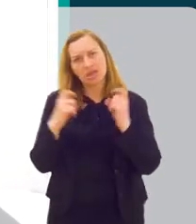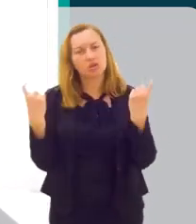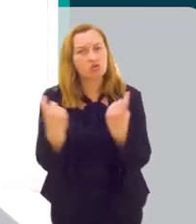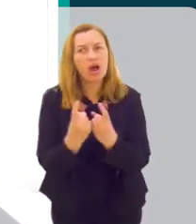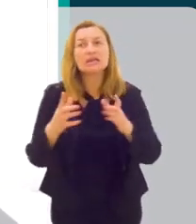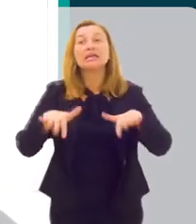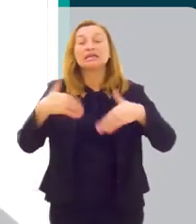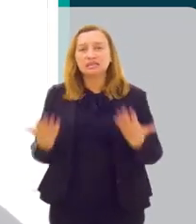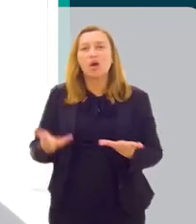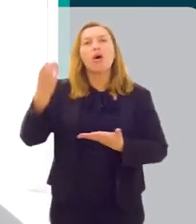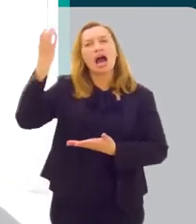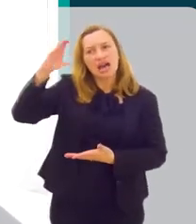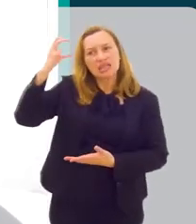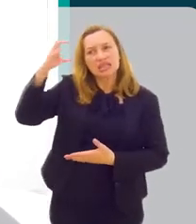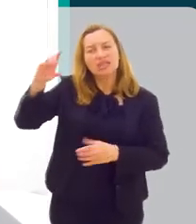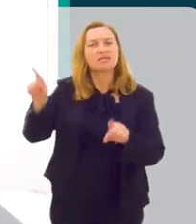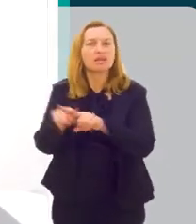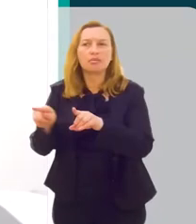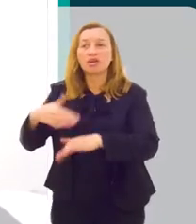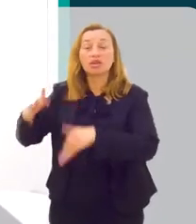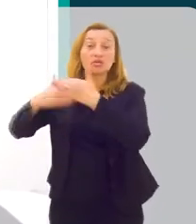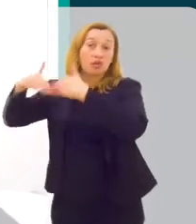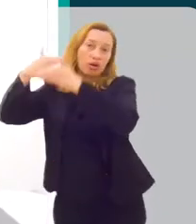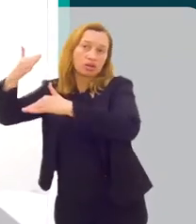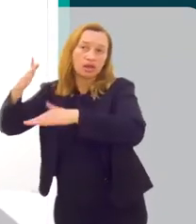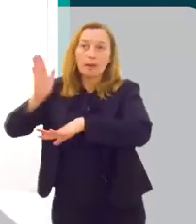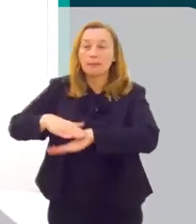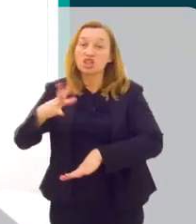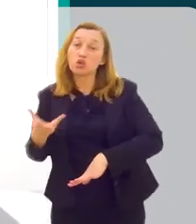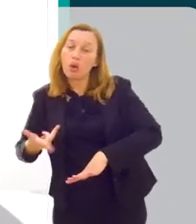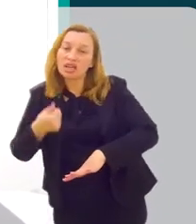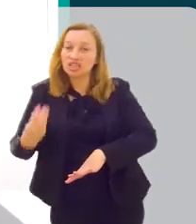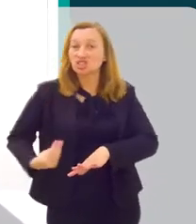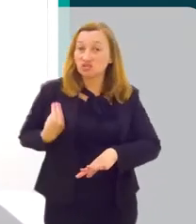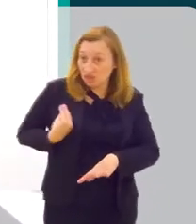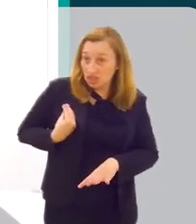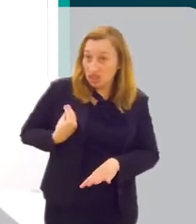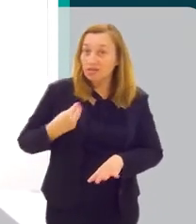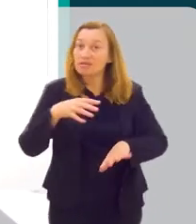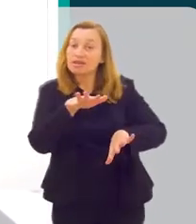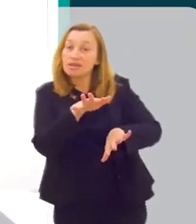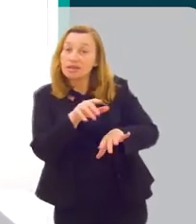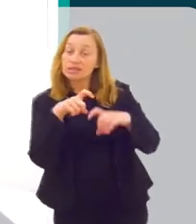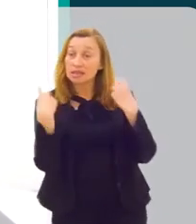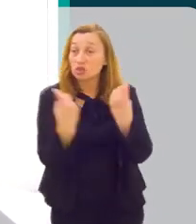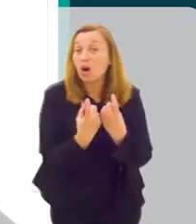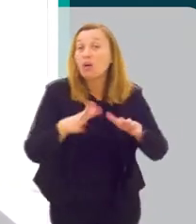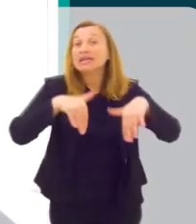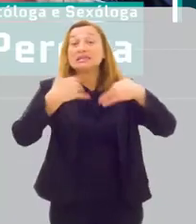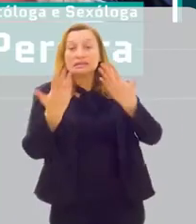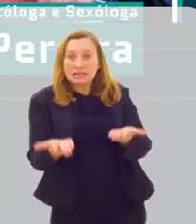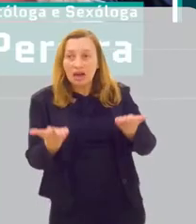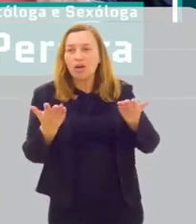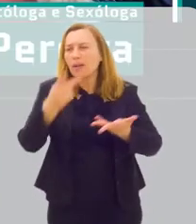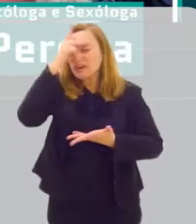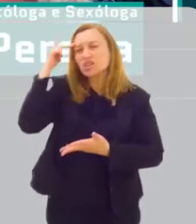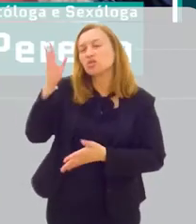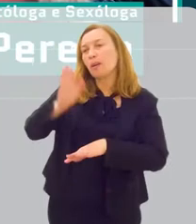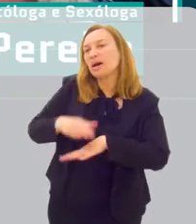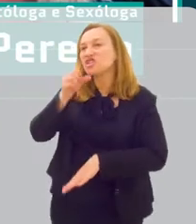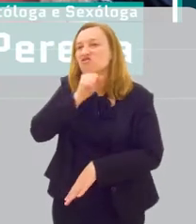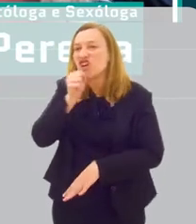sexuais. Então, a ciência também está evoluindo, trazendo mais qualidade de vida sexual. Então,